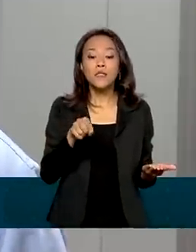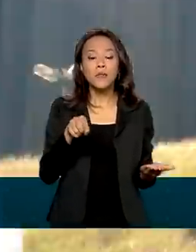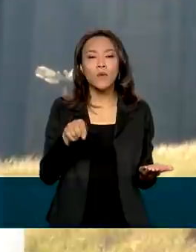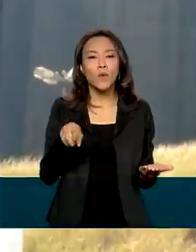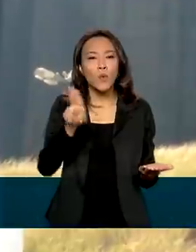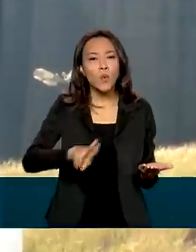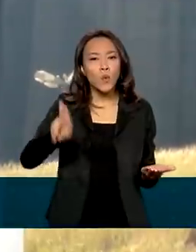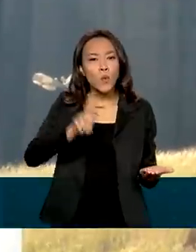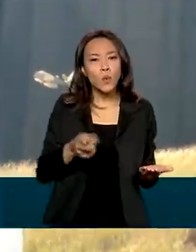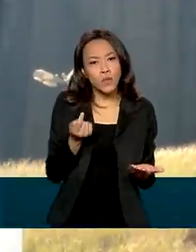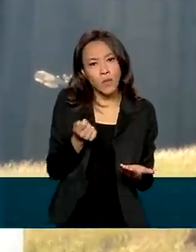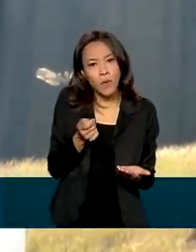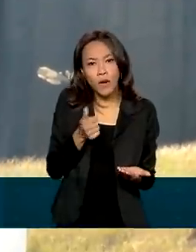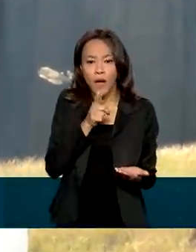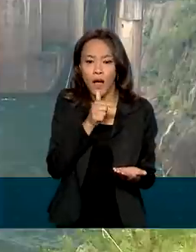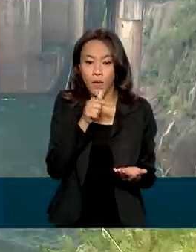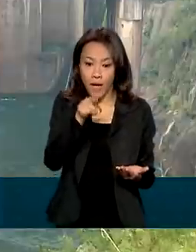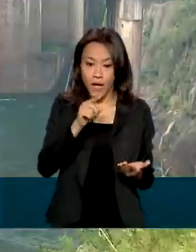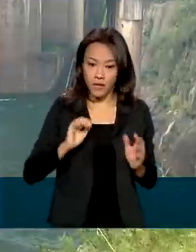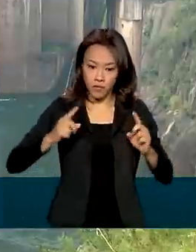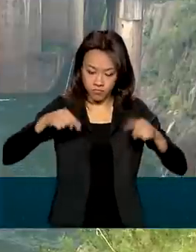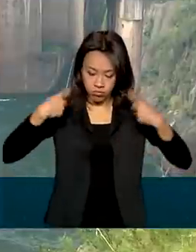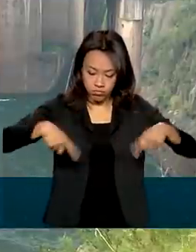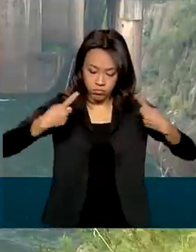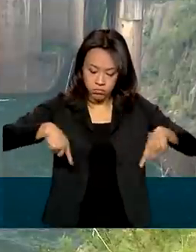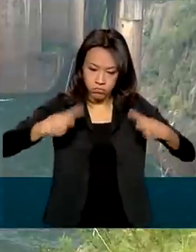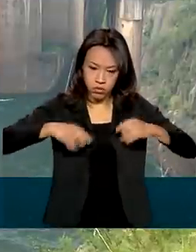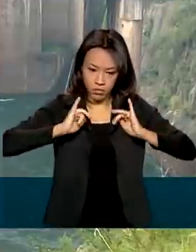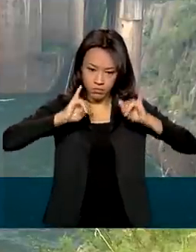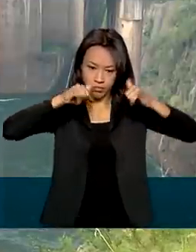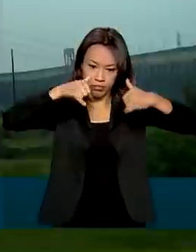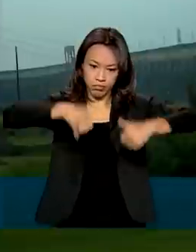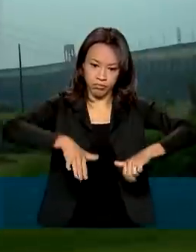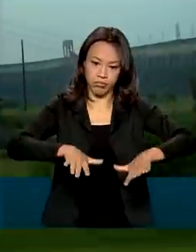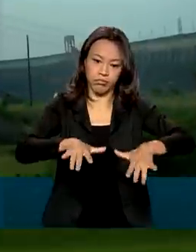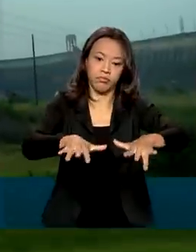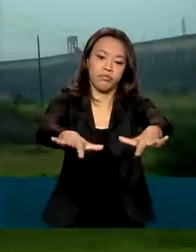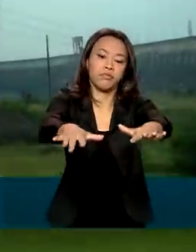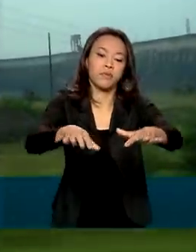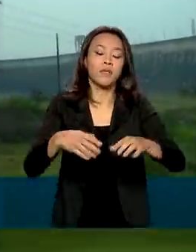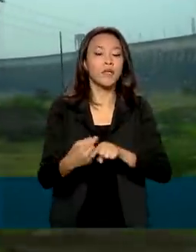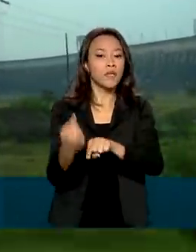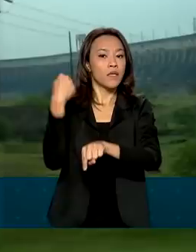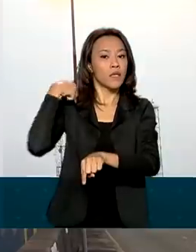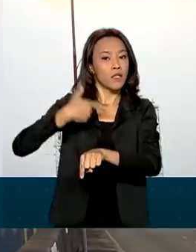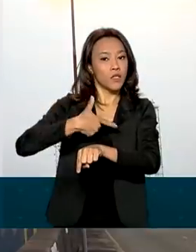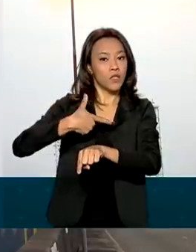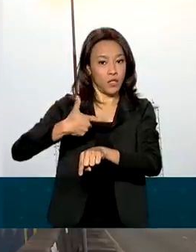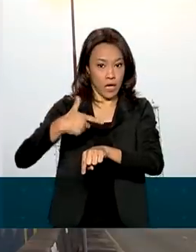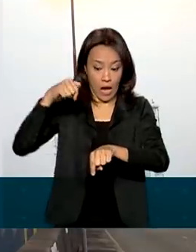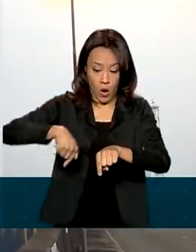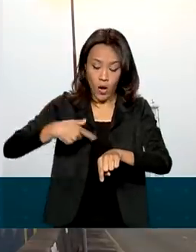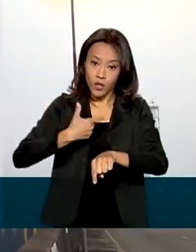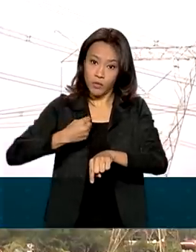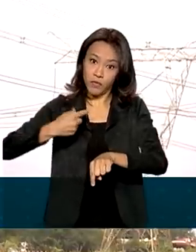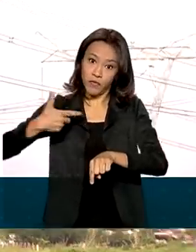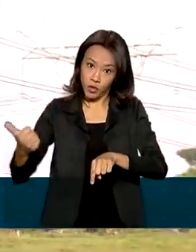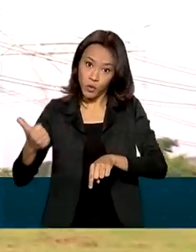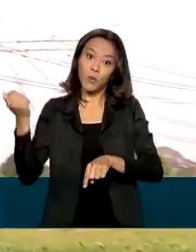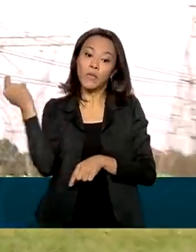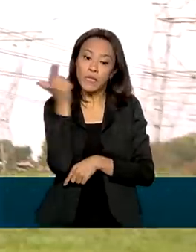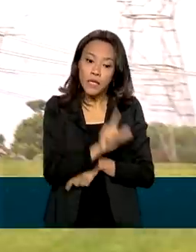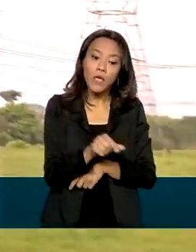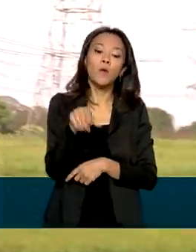menos água. A energia que saiu das turbinas de Itaipu nos três primeiros meses de 2021 foi suficiente para suprir o